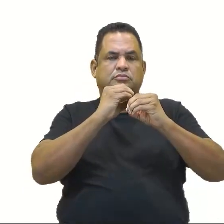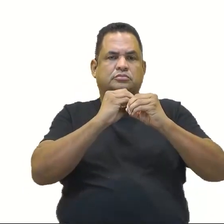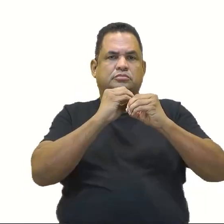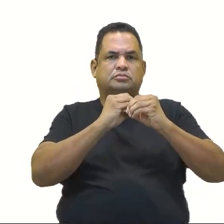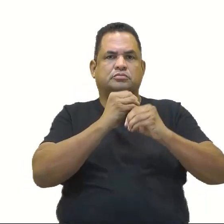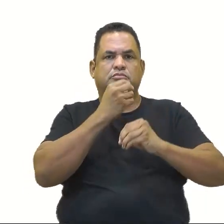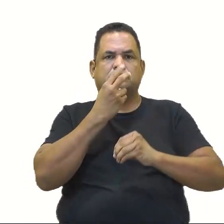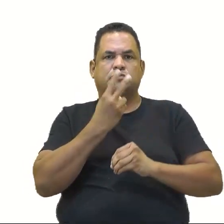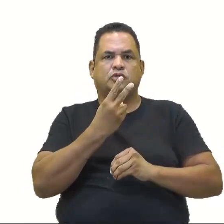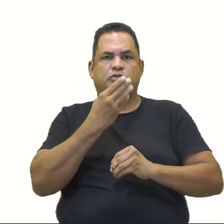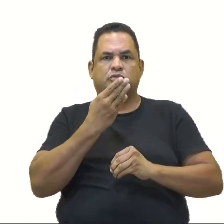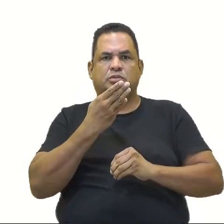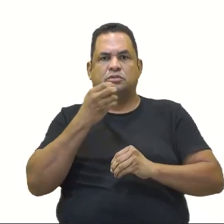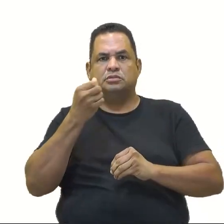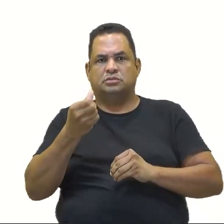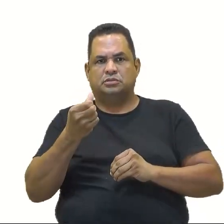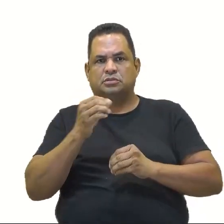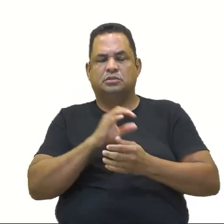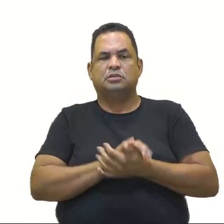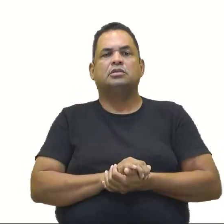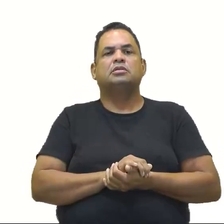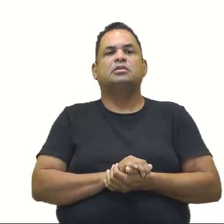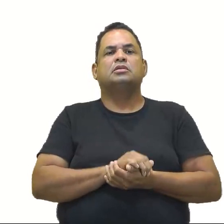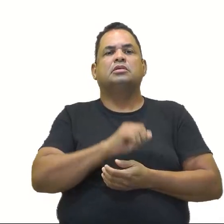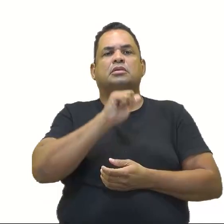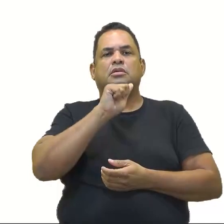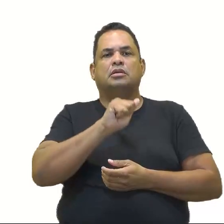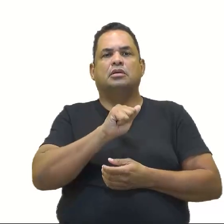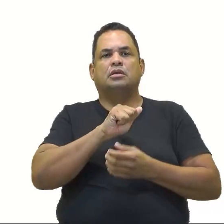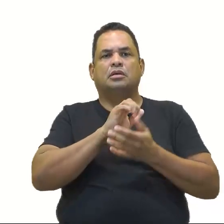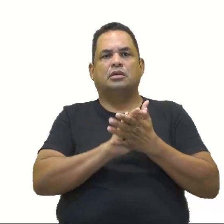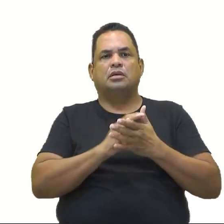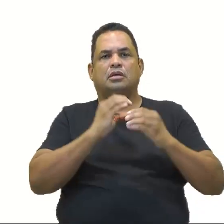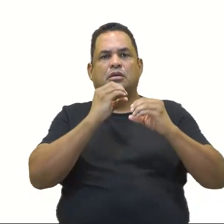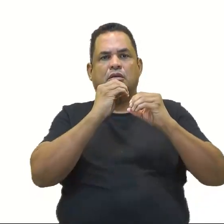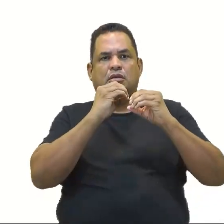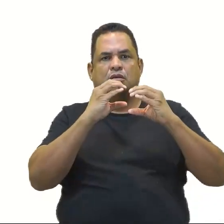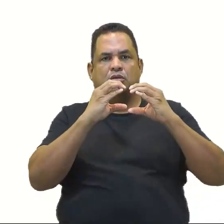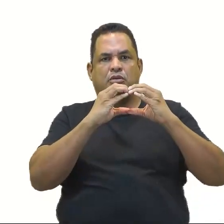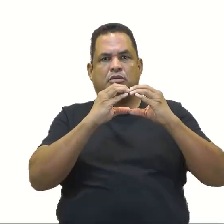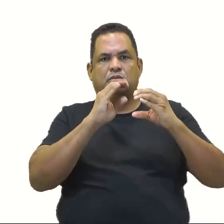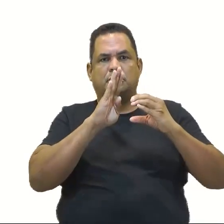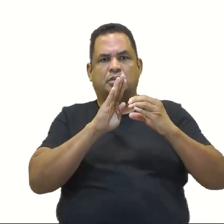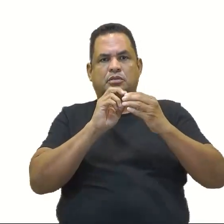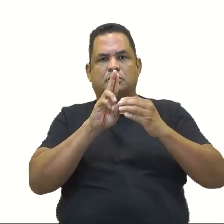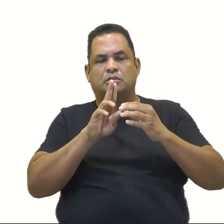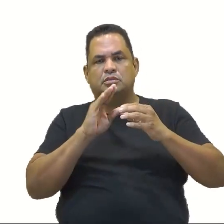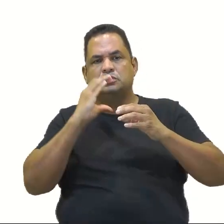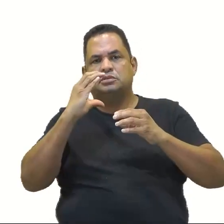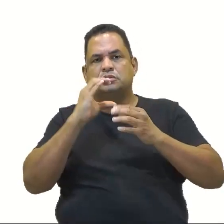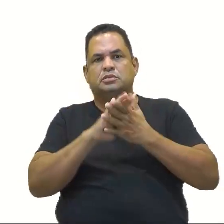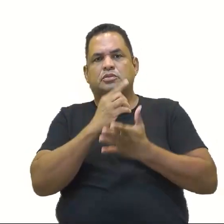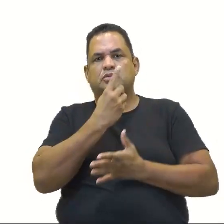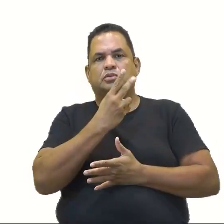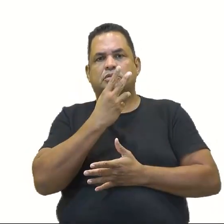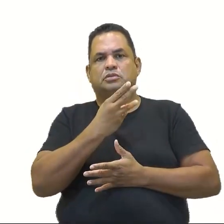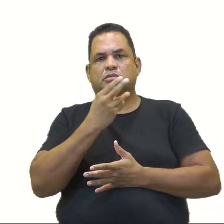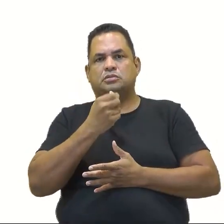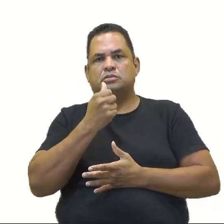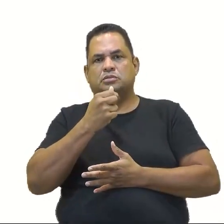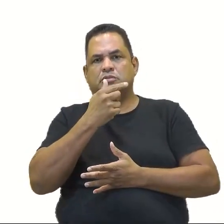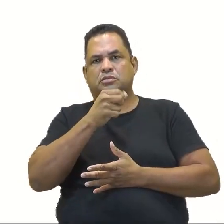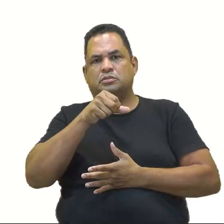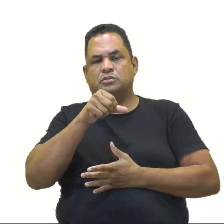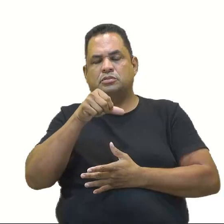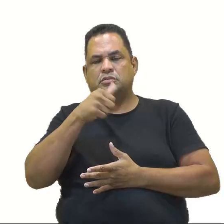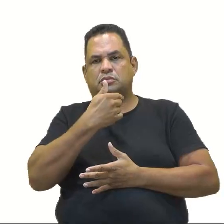4 e 6, que A união B união C é 1, 2, 3, 4, 5, 6, 7, 8,